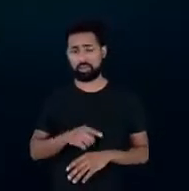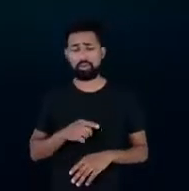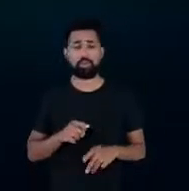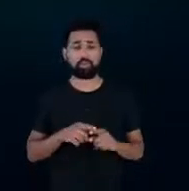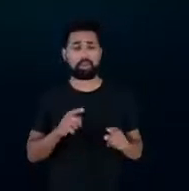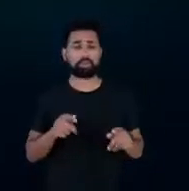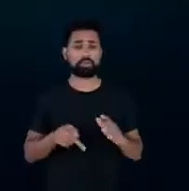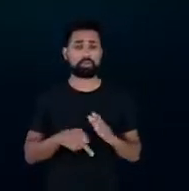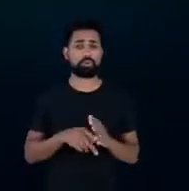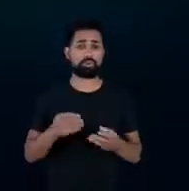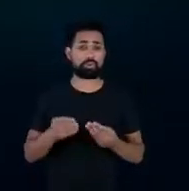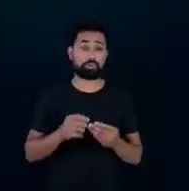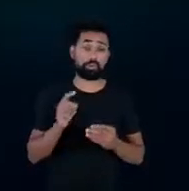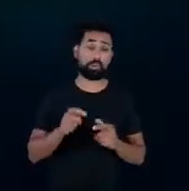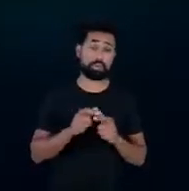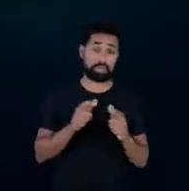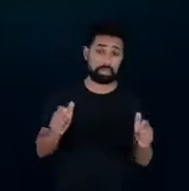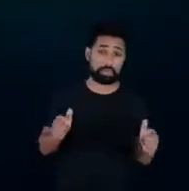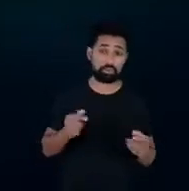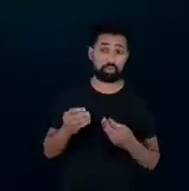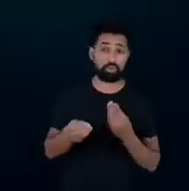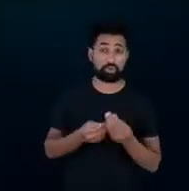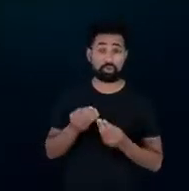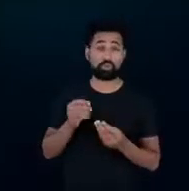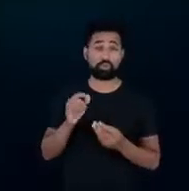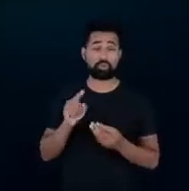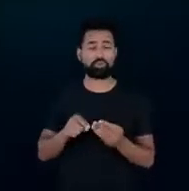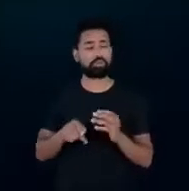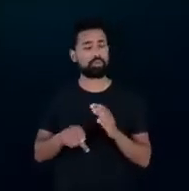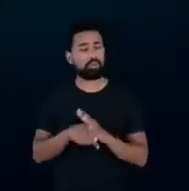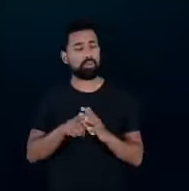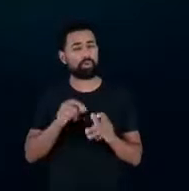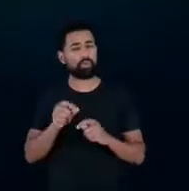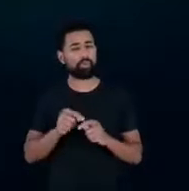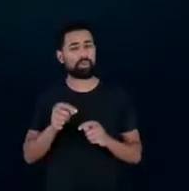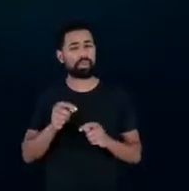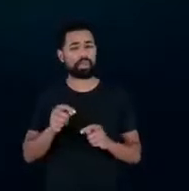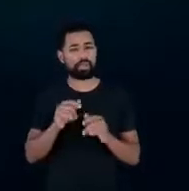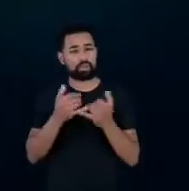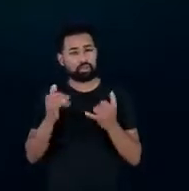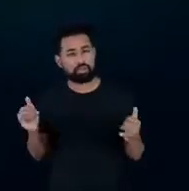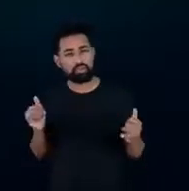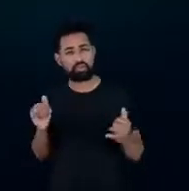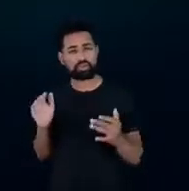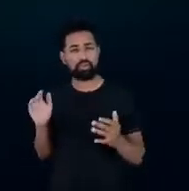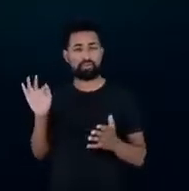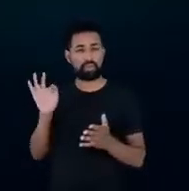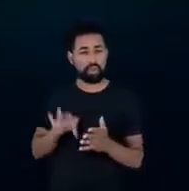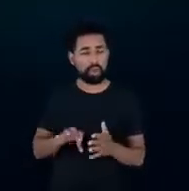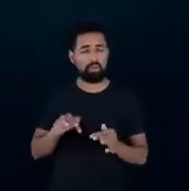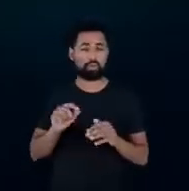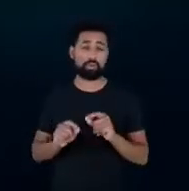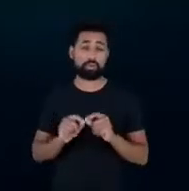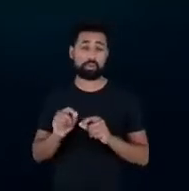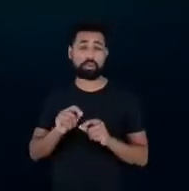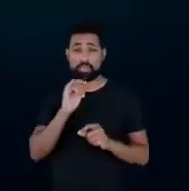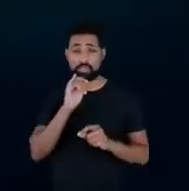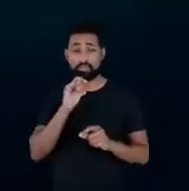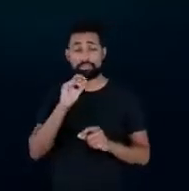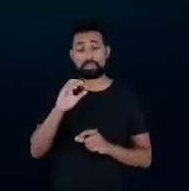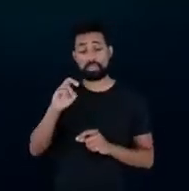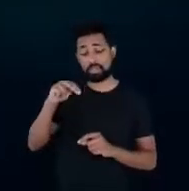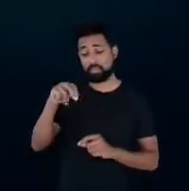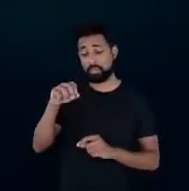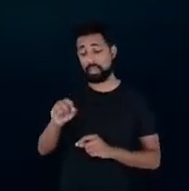carga tributária muito grande nesse custo da energia para o consumidor final o ICMS por exemplo é um grande custo dentro